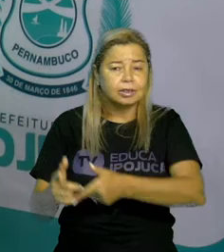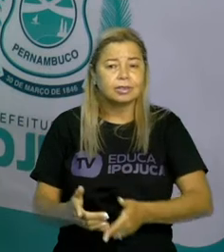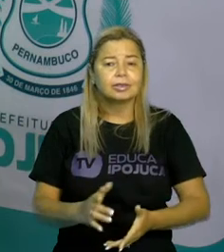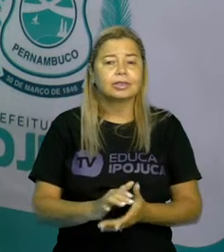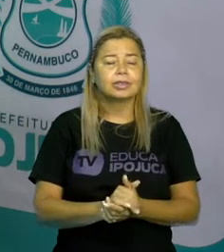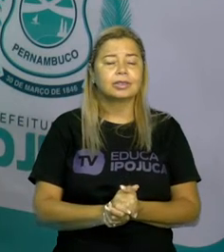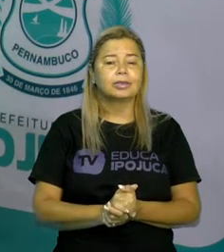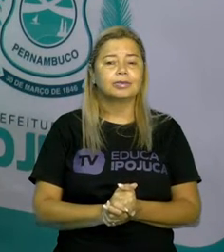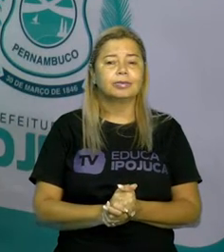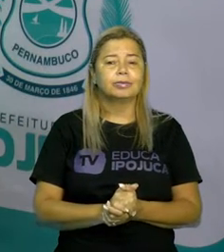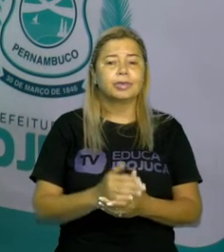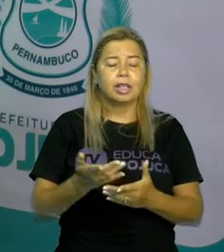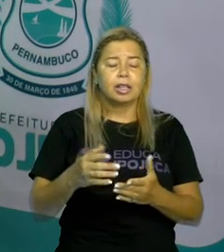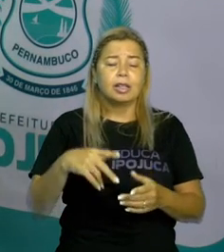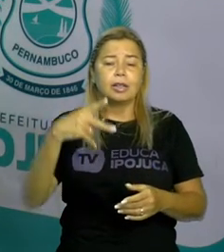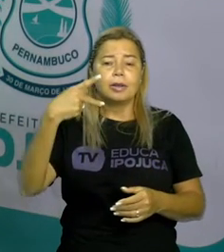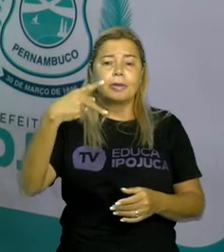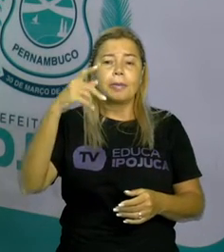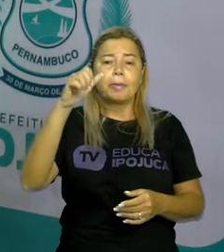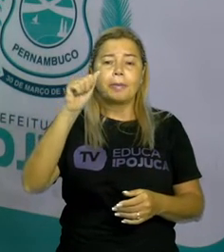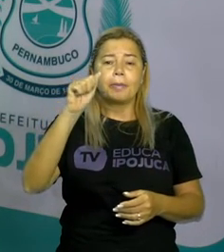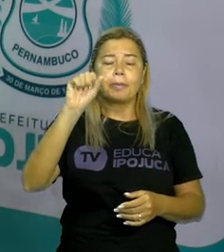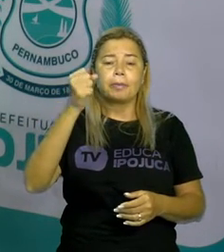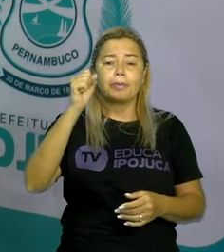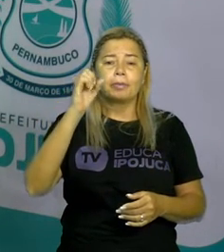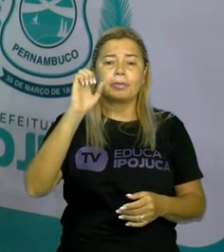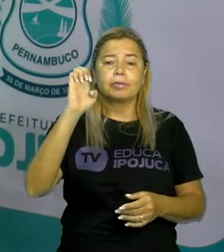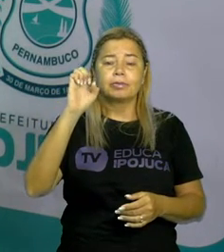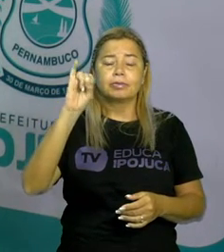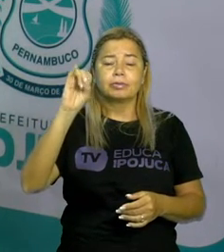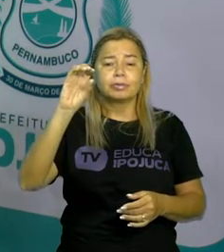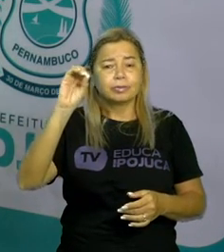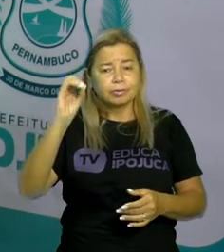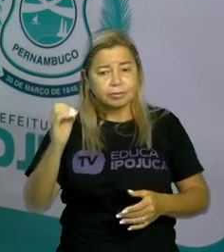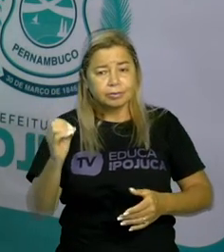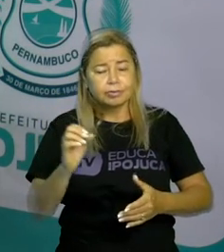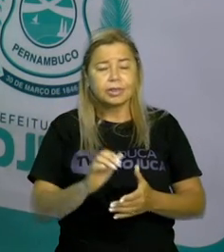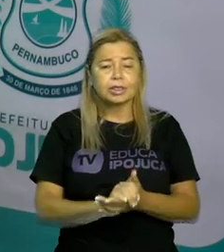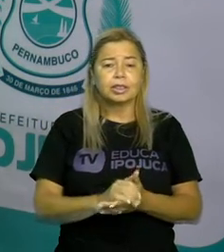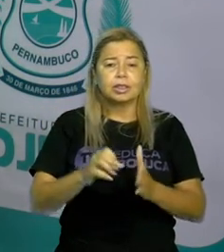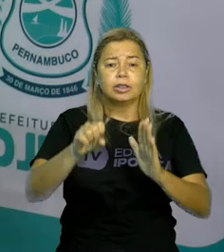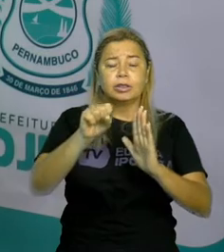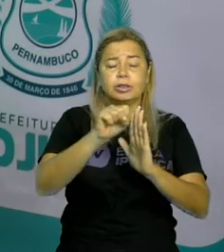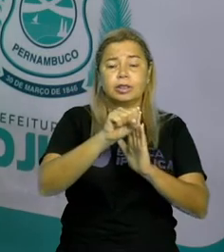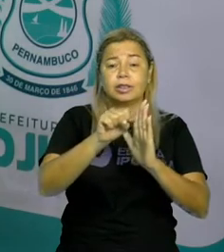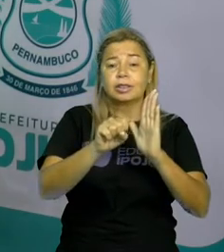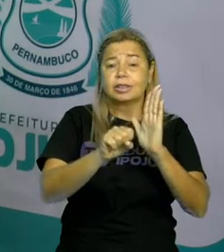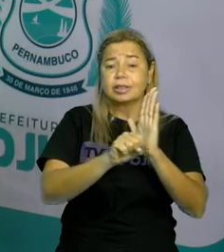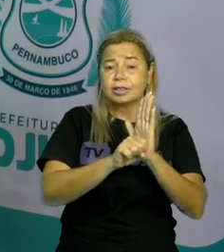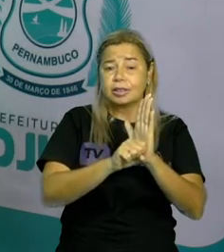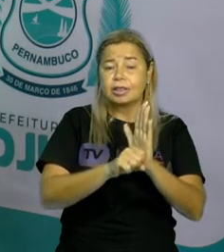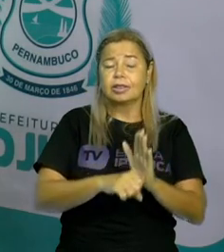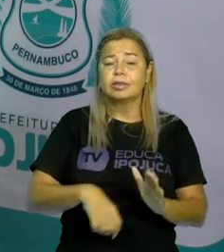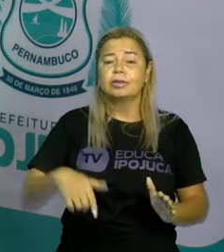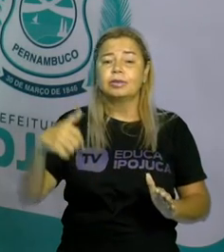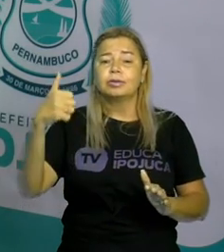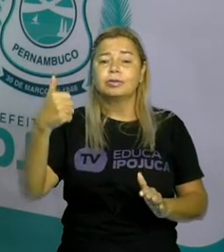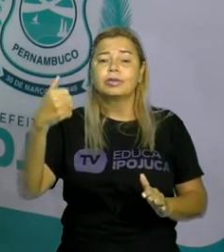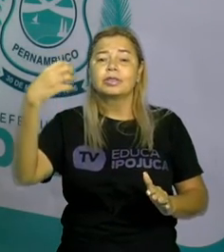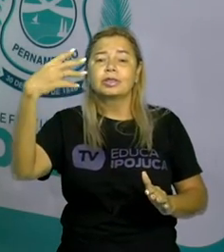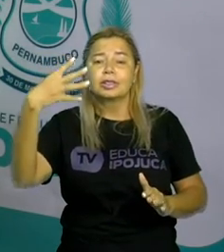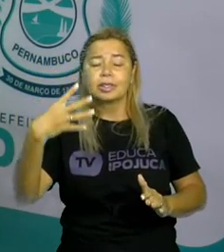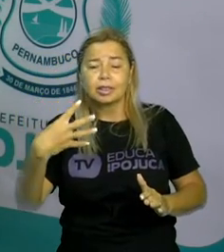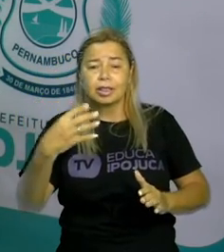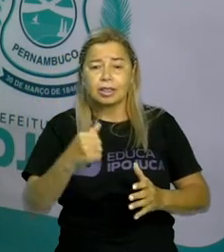Já a palavra passeiro, ela vem do latim partiário do século XIV, que também era traduzido como